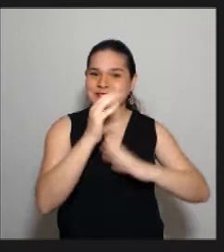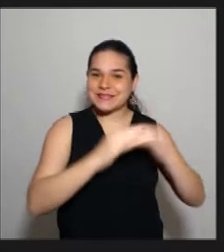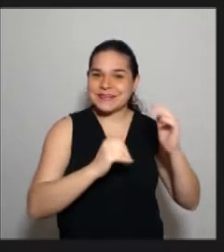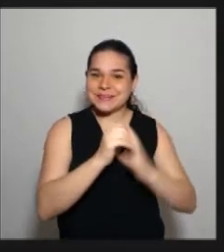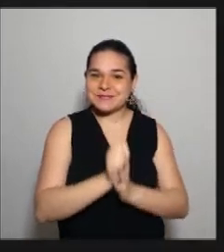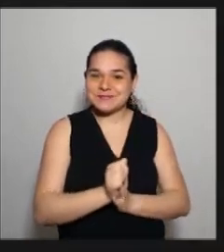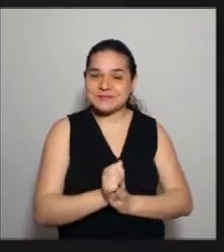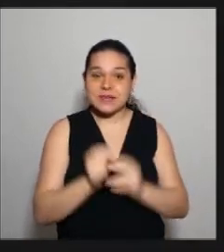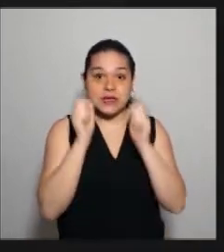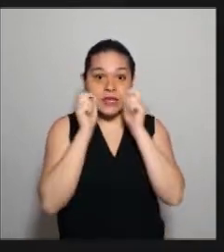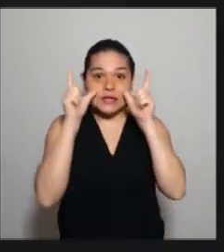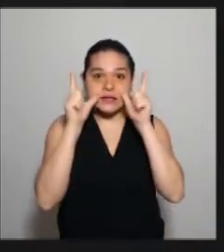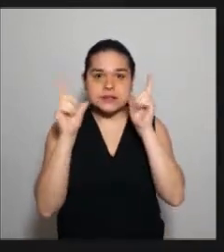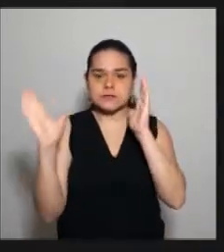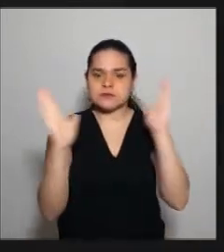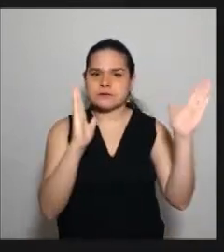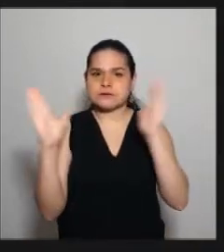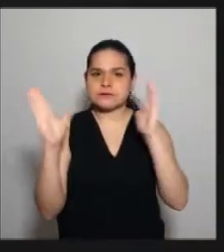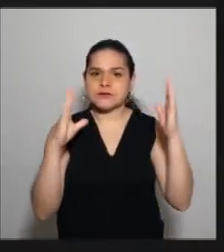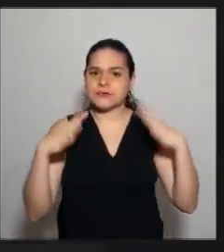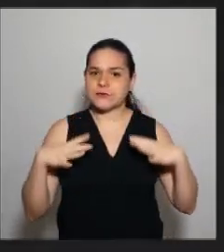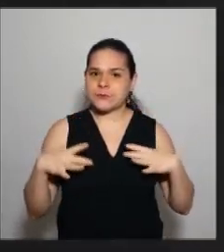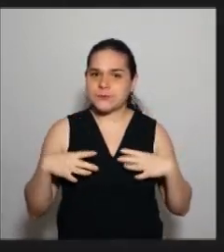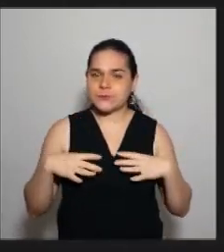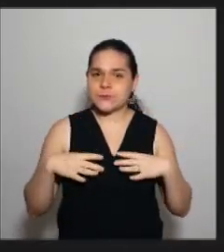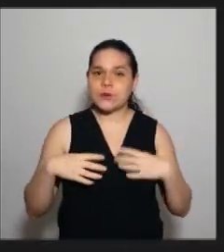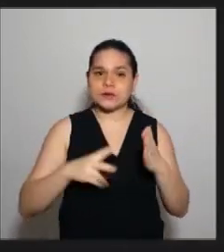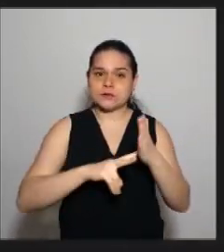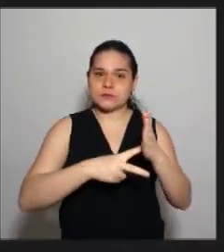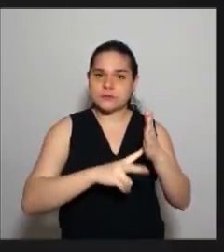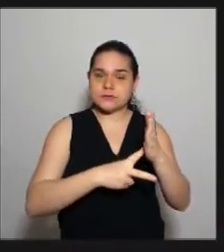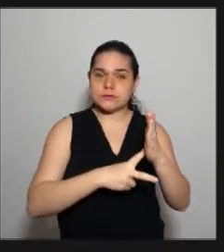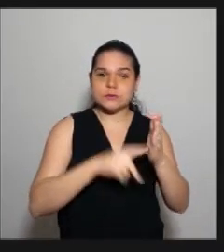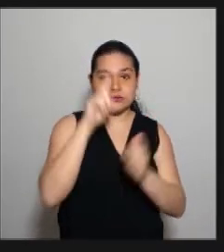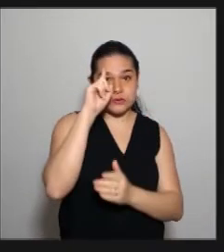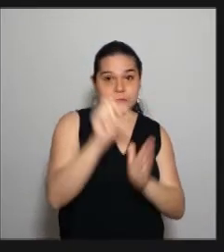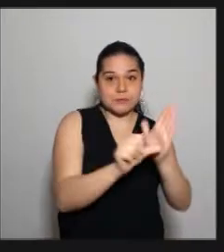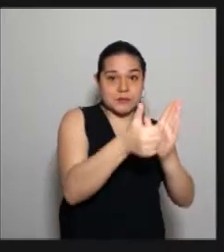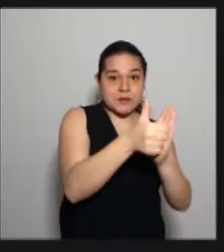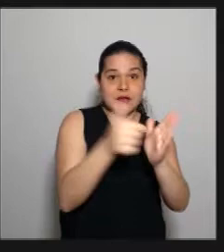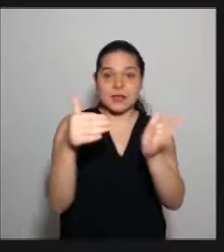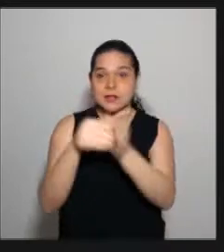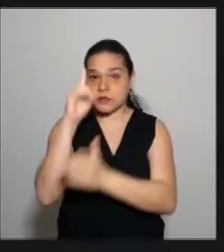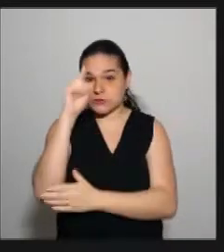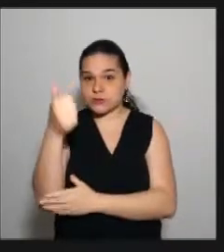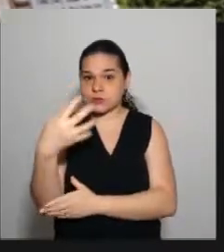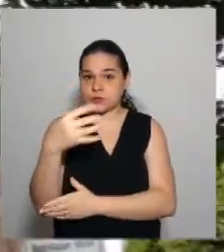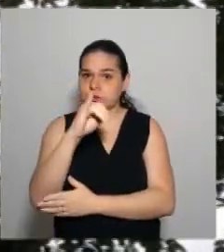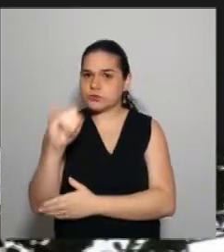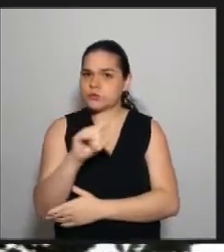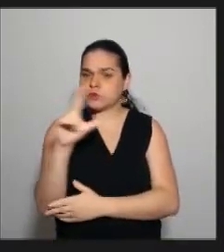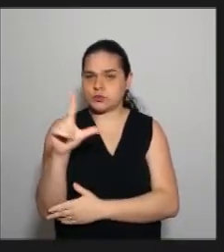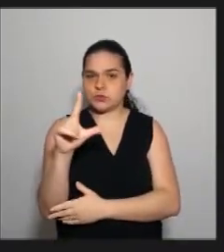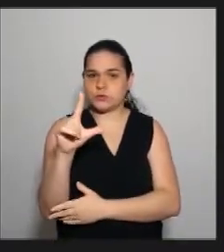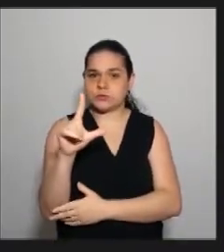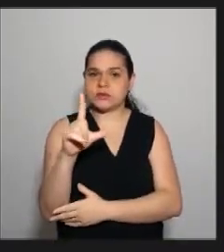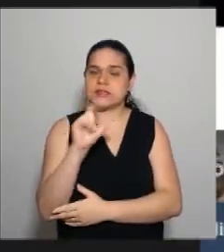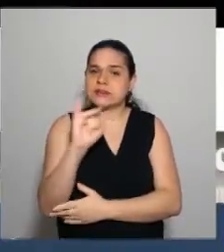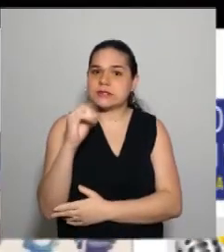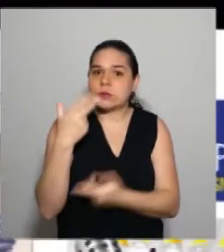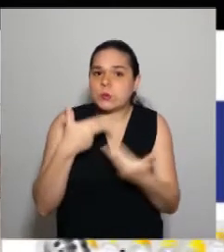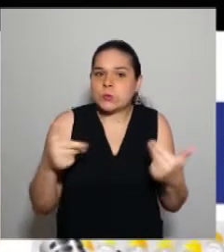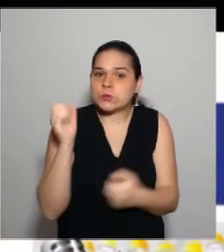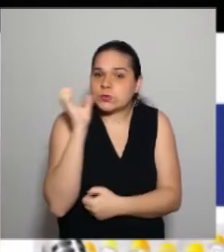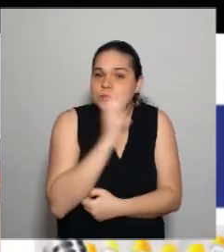entra em recesso do dia 1º a 14 de julho. Serviços essenciais serão realizados no Instituto Teodoro Cassins.